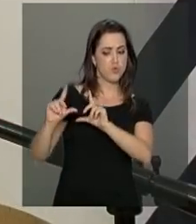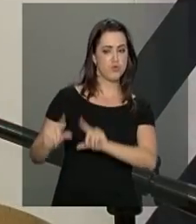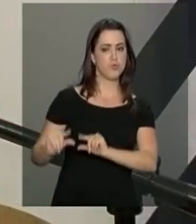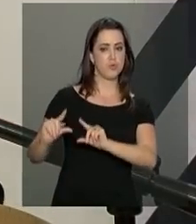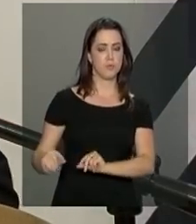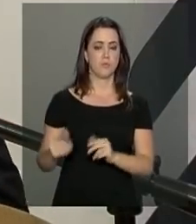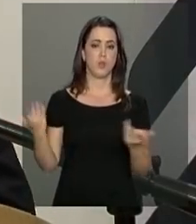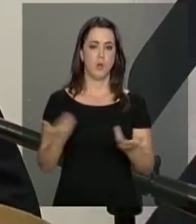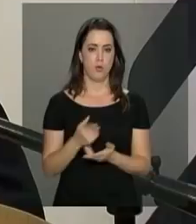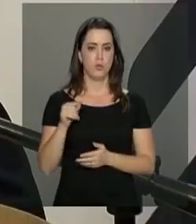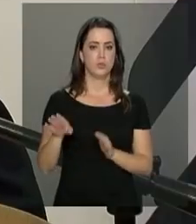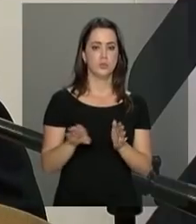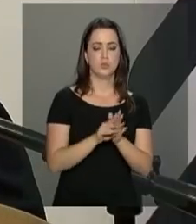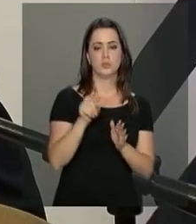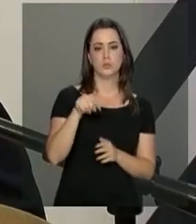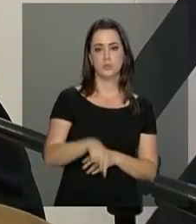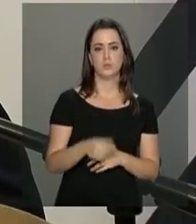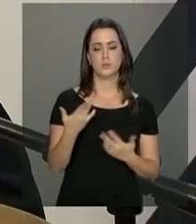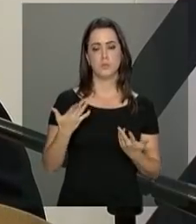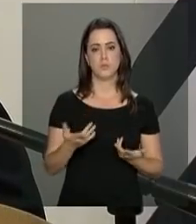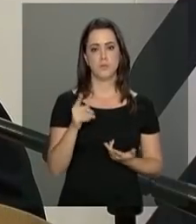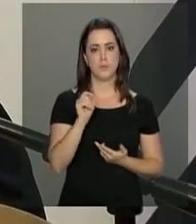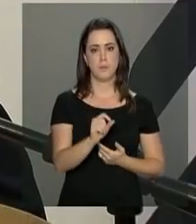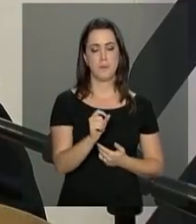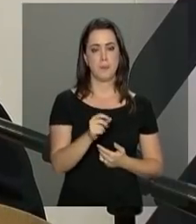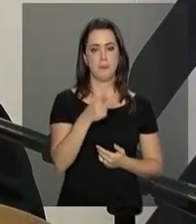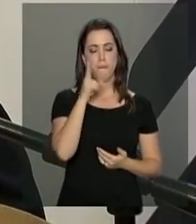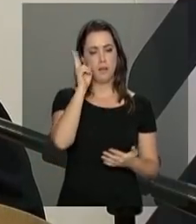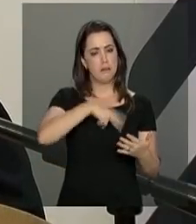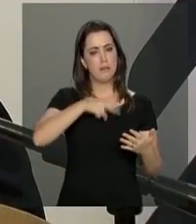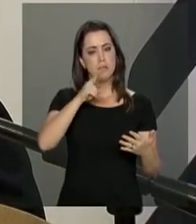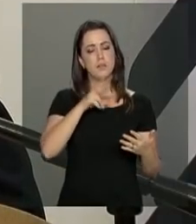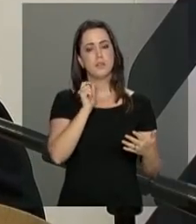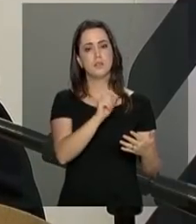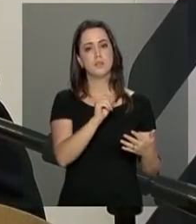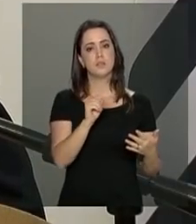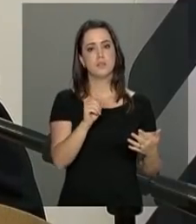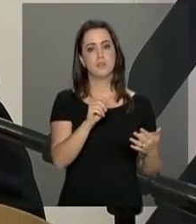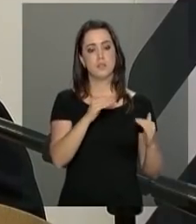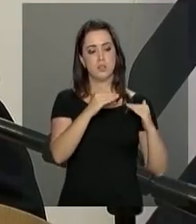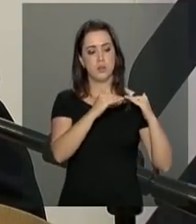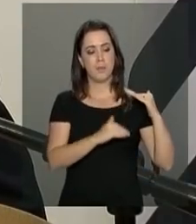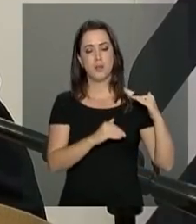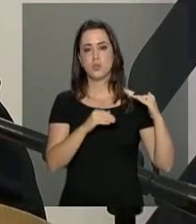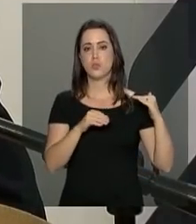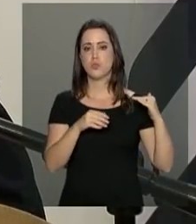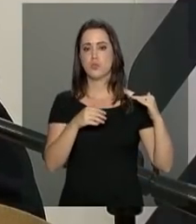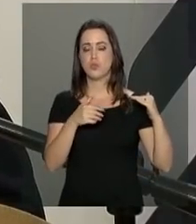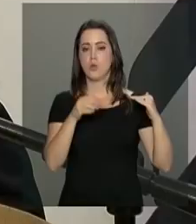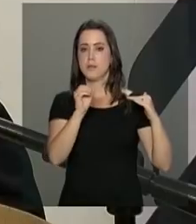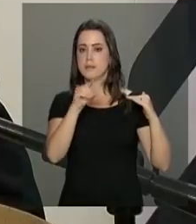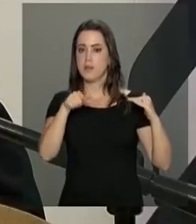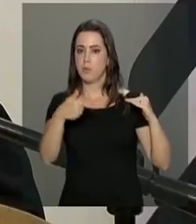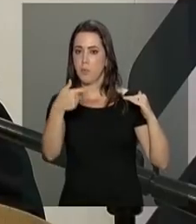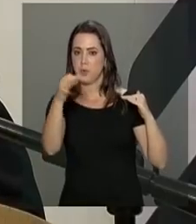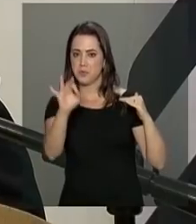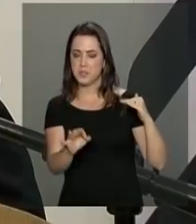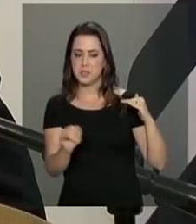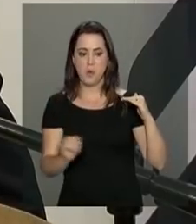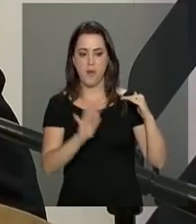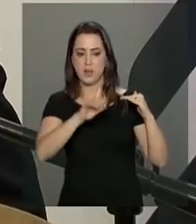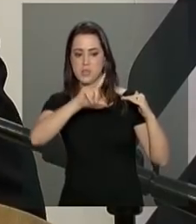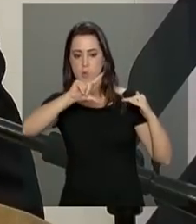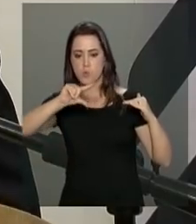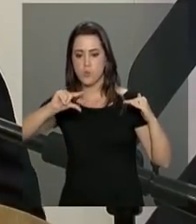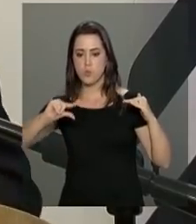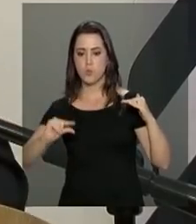eu vindo para cá, lia, viu, governadores, a notícia de que deflação de 0,25%. Portanto, a inflação está caindo, está abaixo de